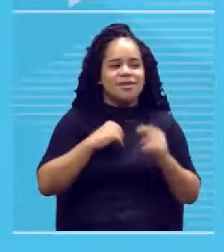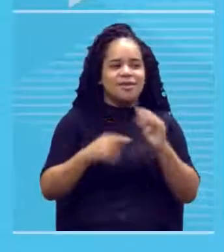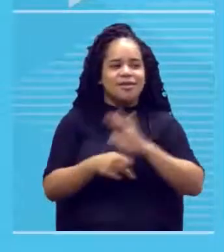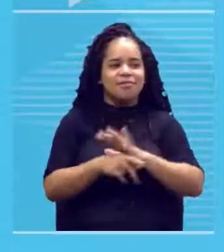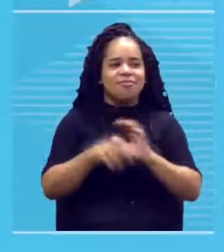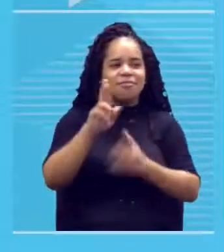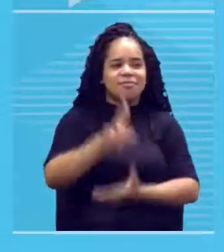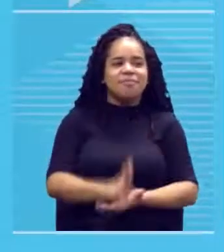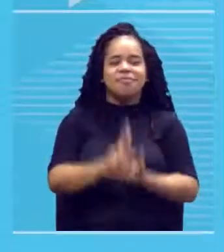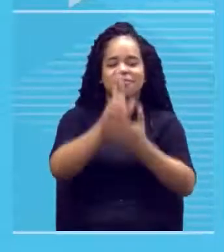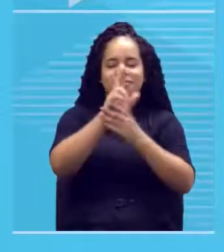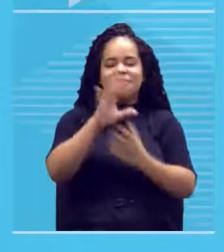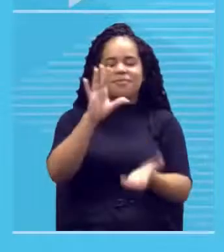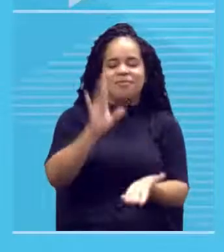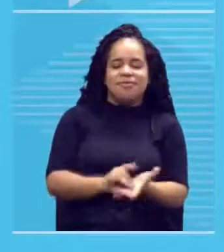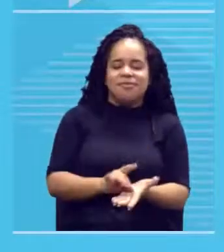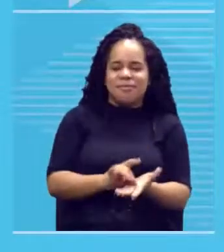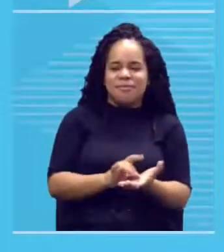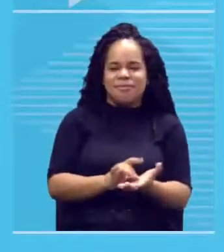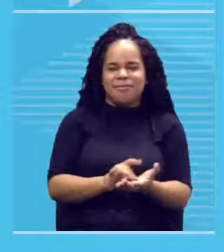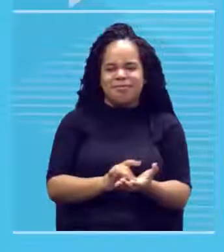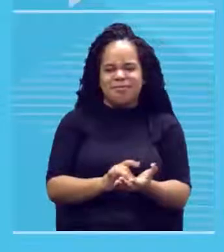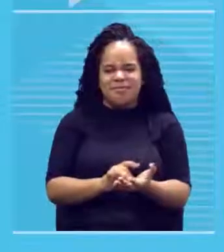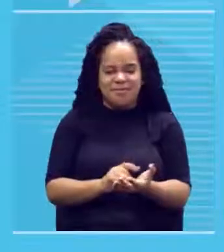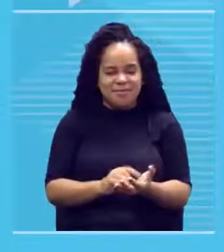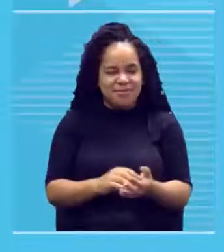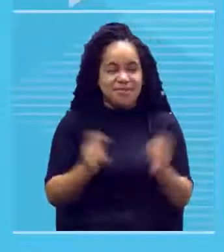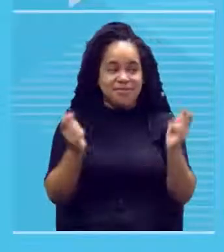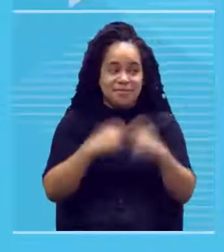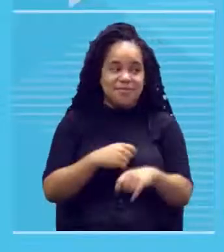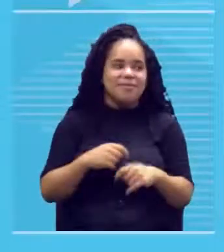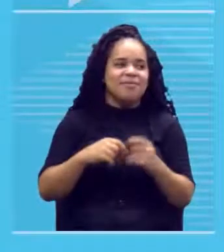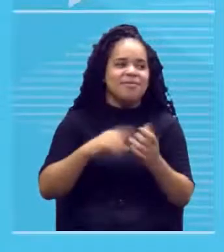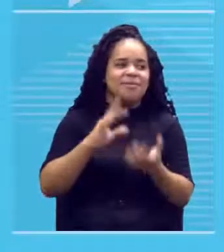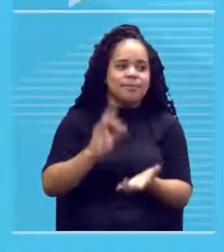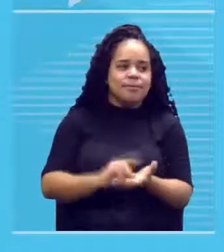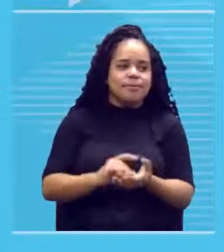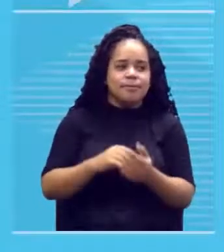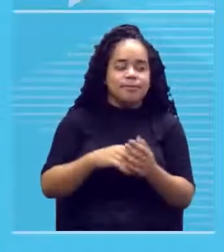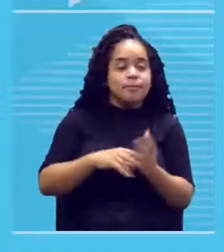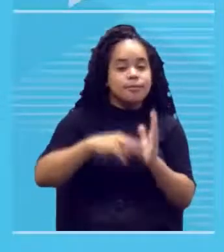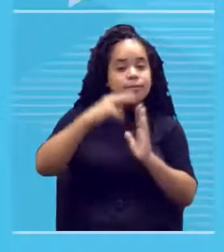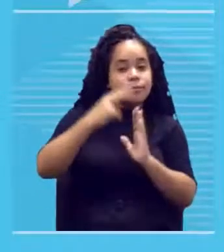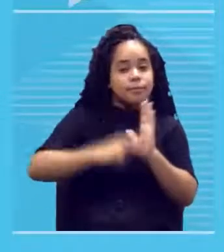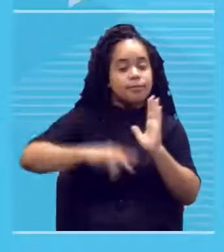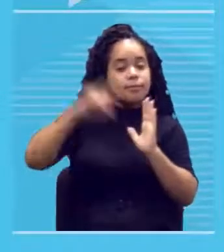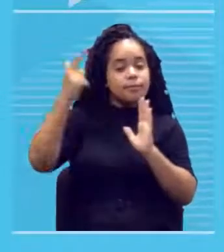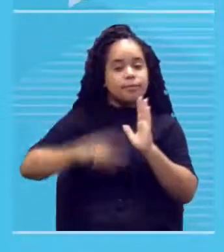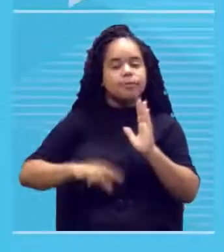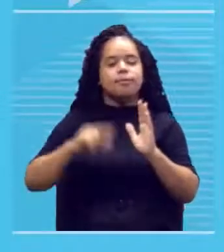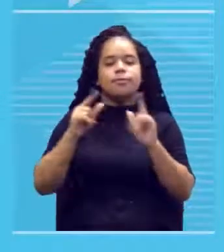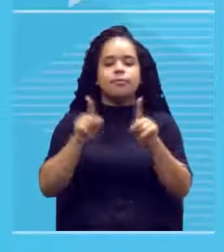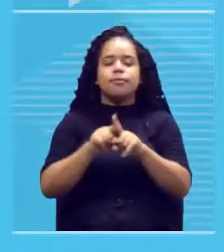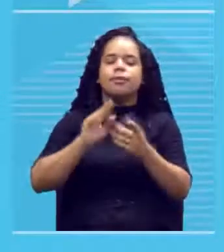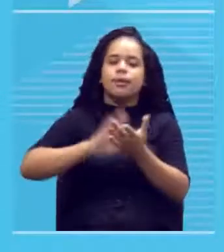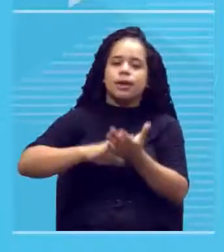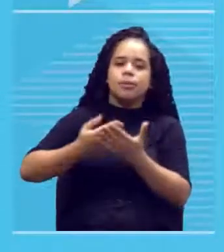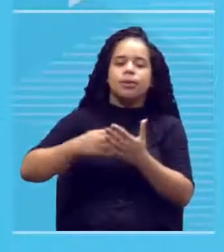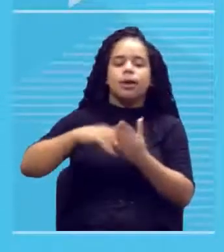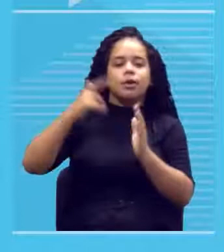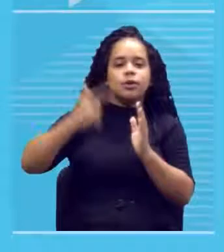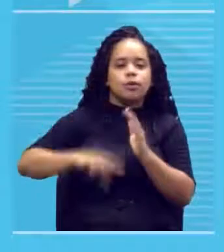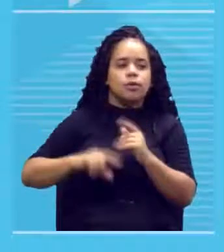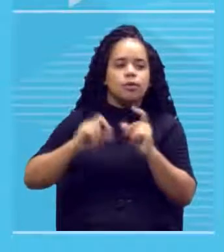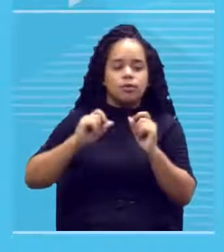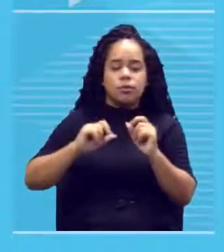representações da realidade, embora essa realidade possa ser relida, possa ser reinterpretada, ela não precisa ser a